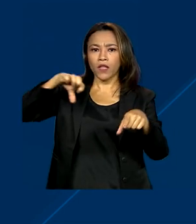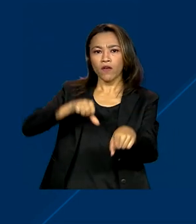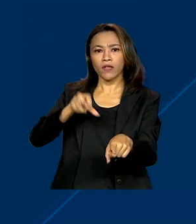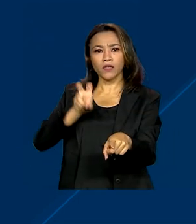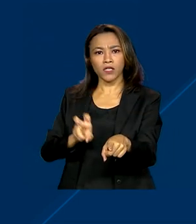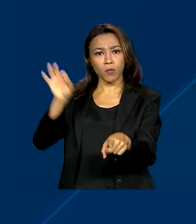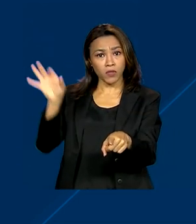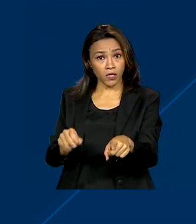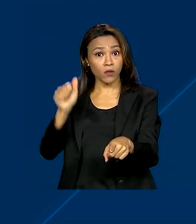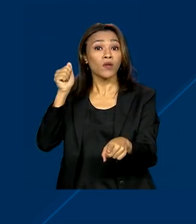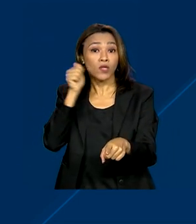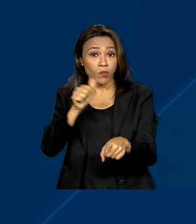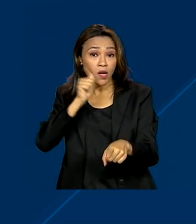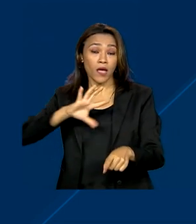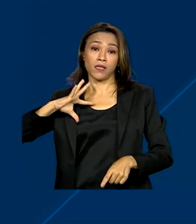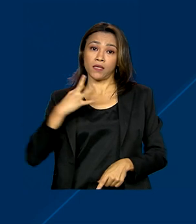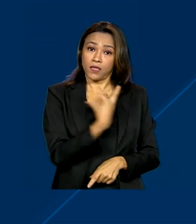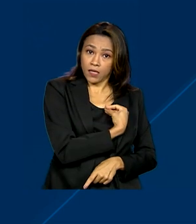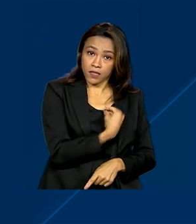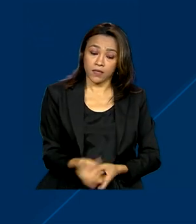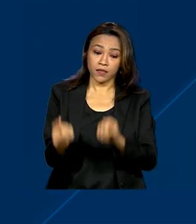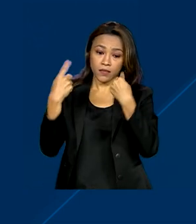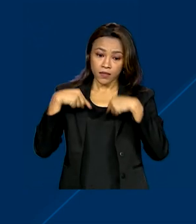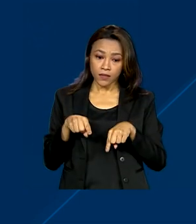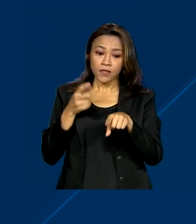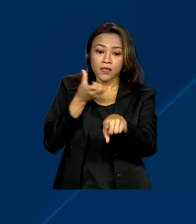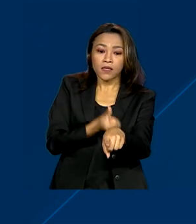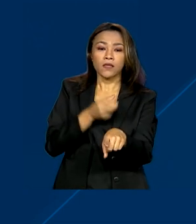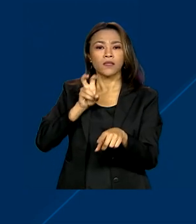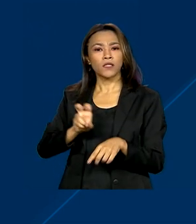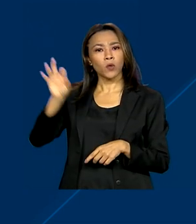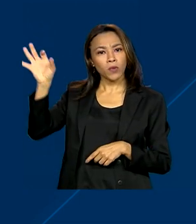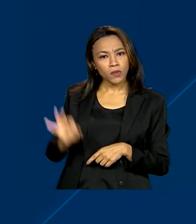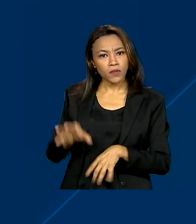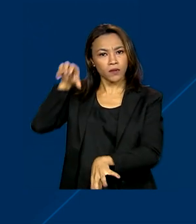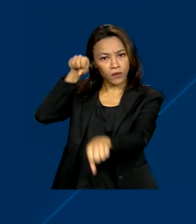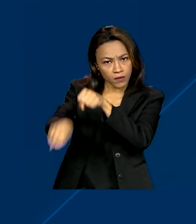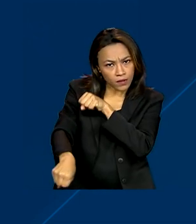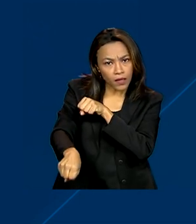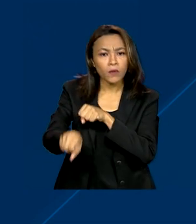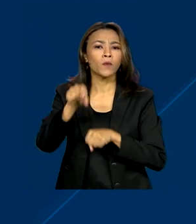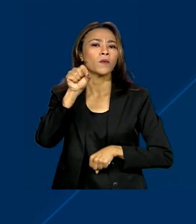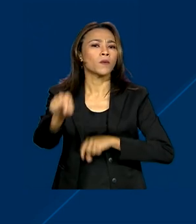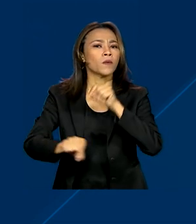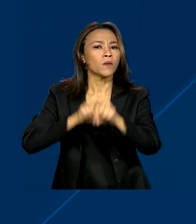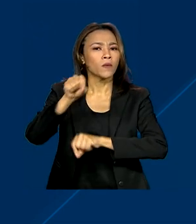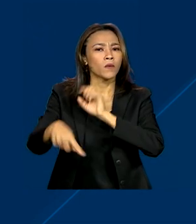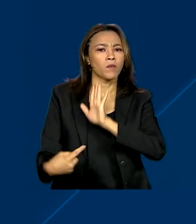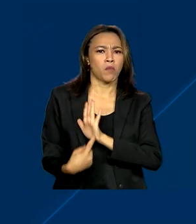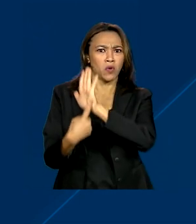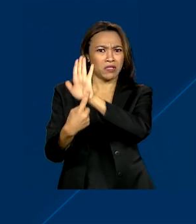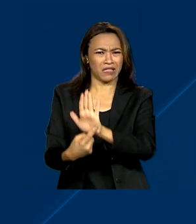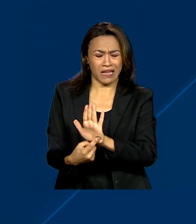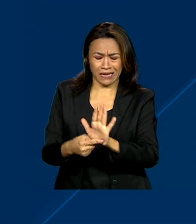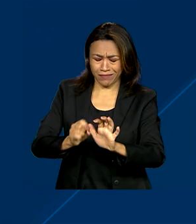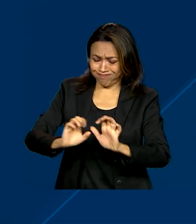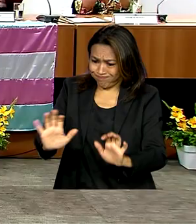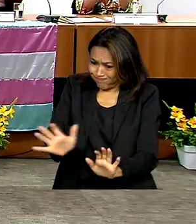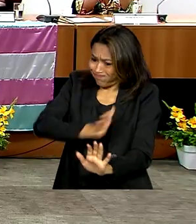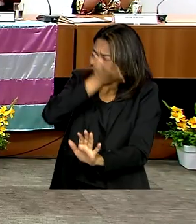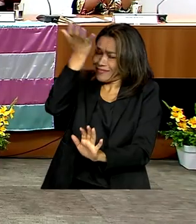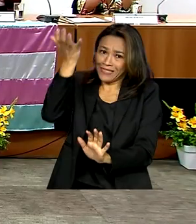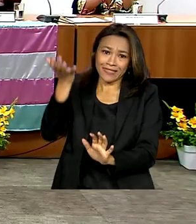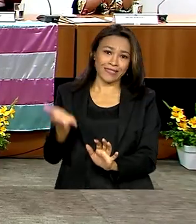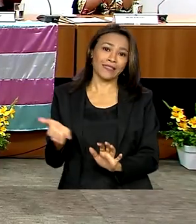transexuais. Além disso, 65% dos assassinatos apresentaram requintes de crueldade.